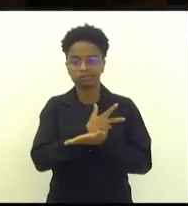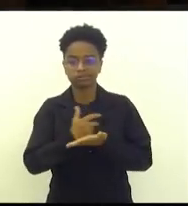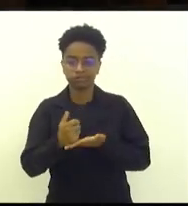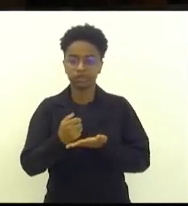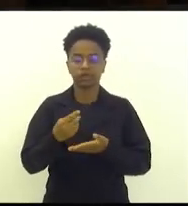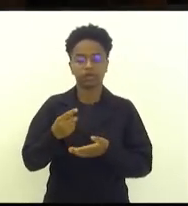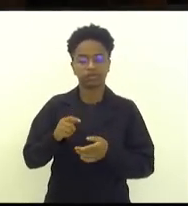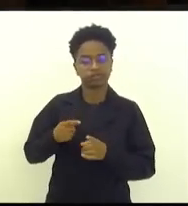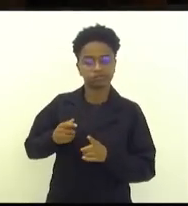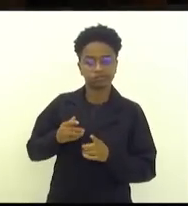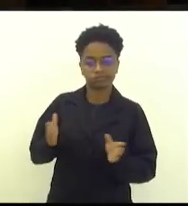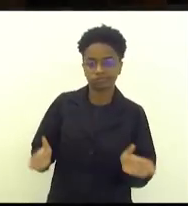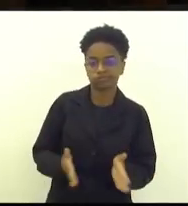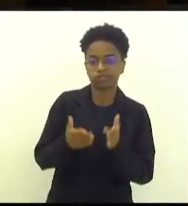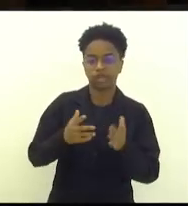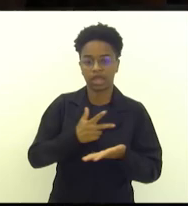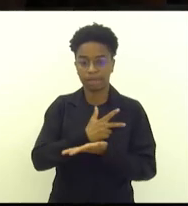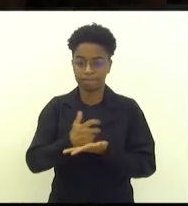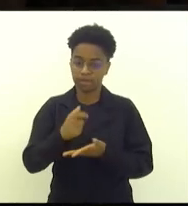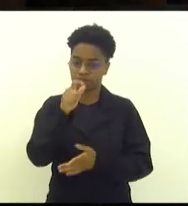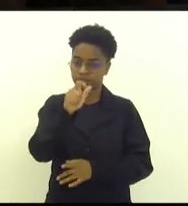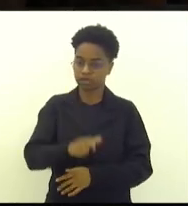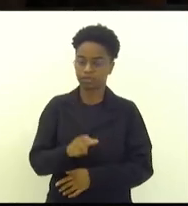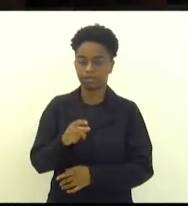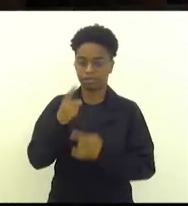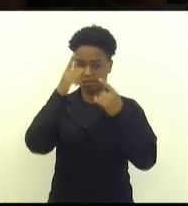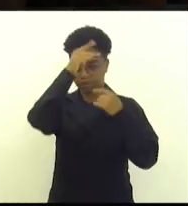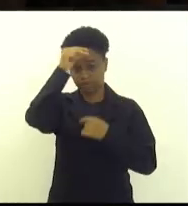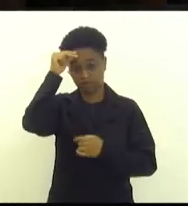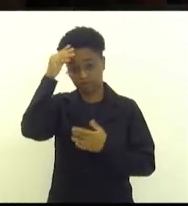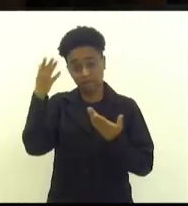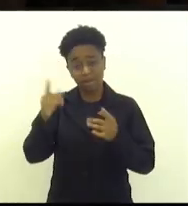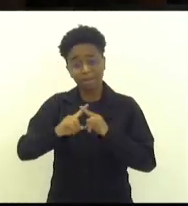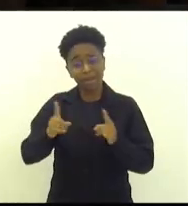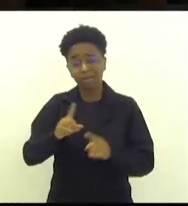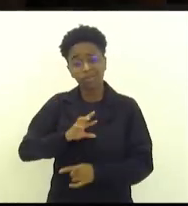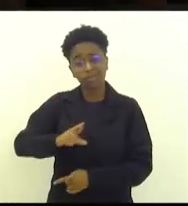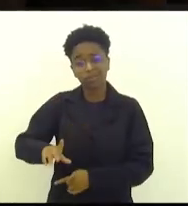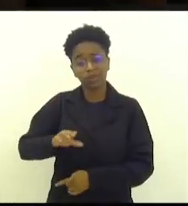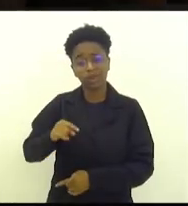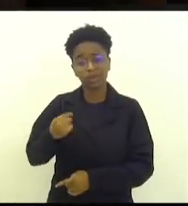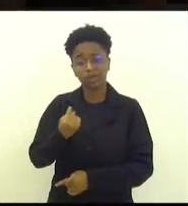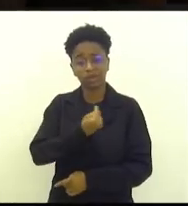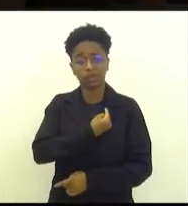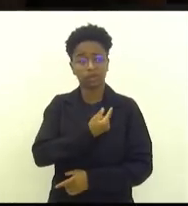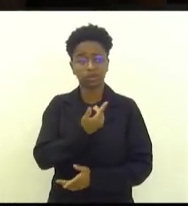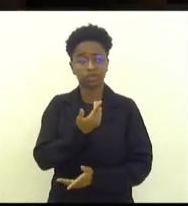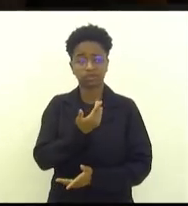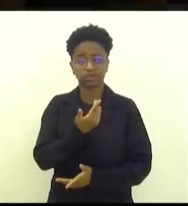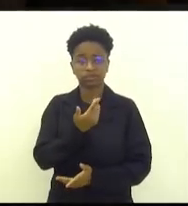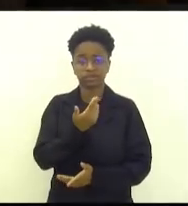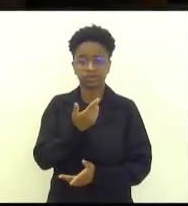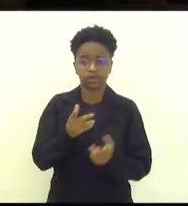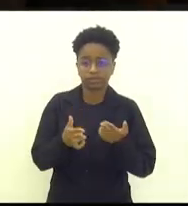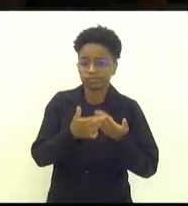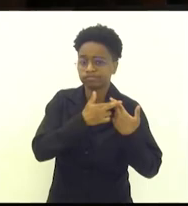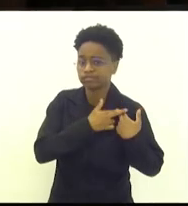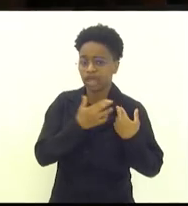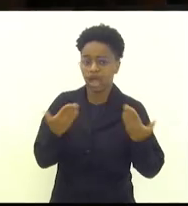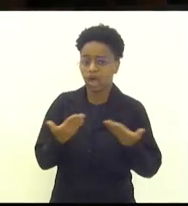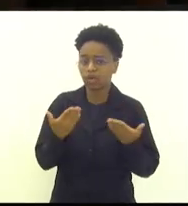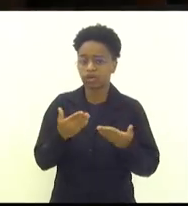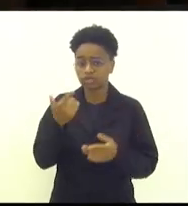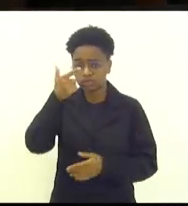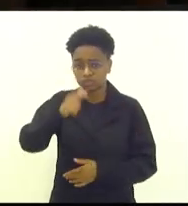e este ponto que eu queria chegar. Não nos cabe, nesse momento geral, o povo não aguenta, nesse momento geral, uma